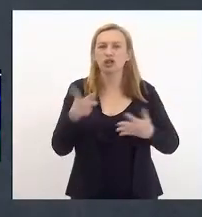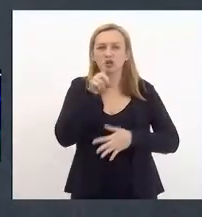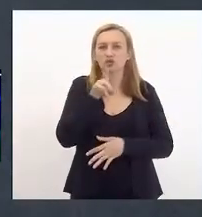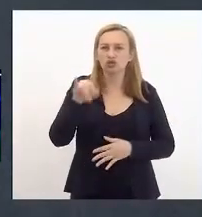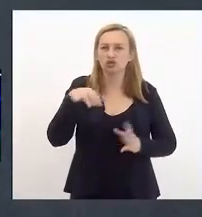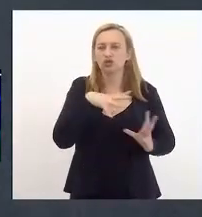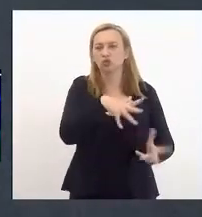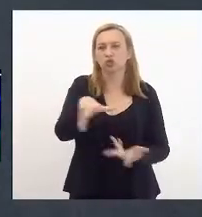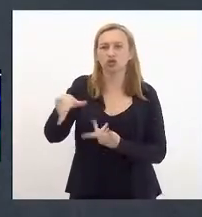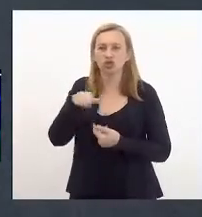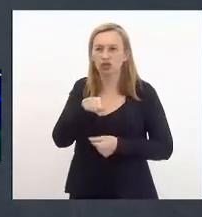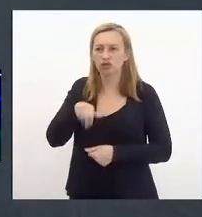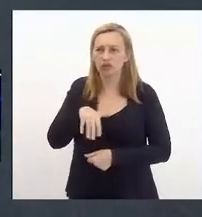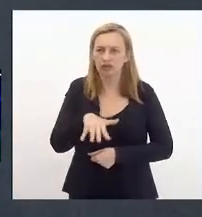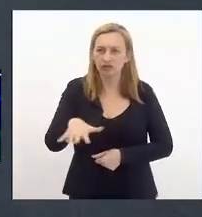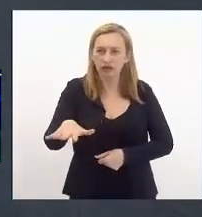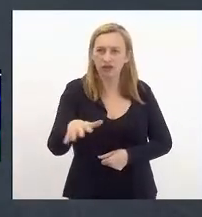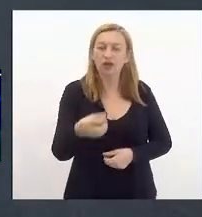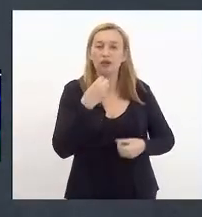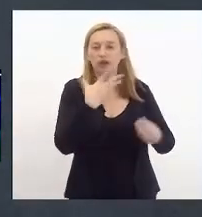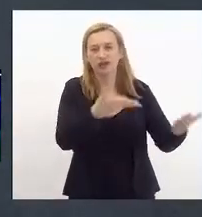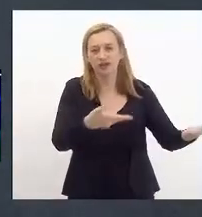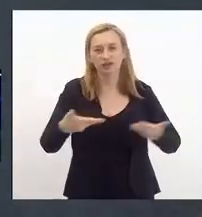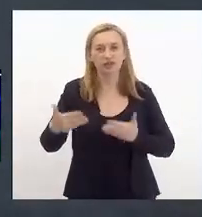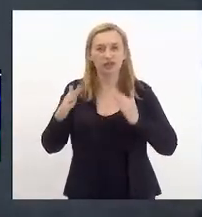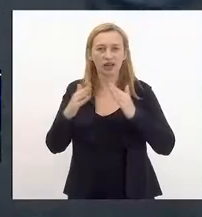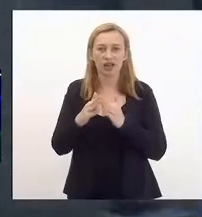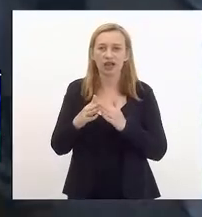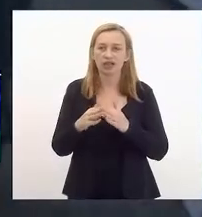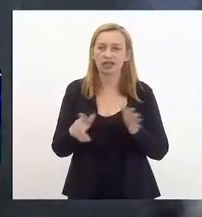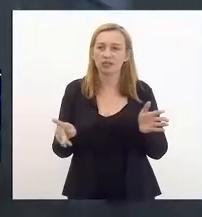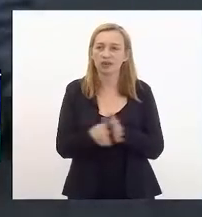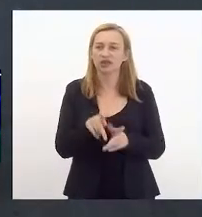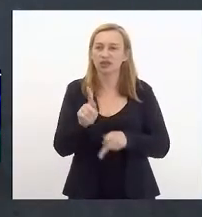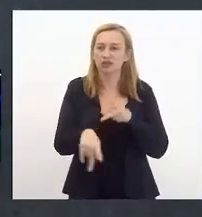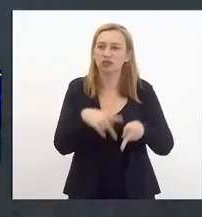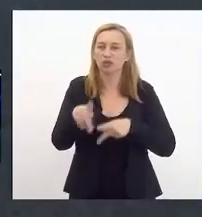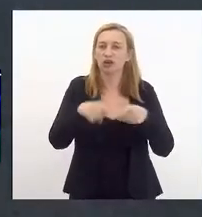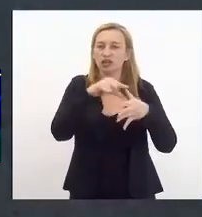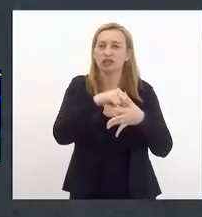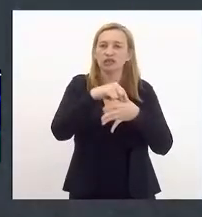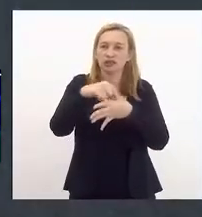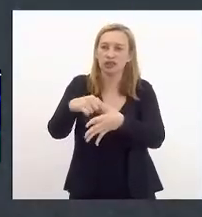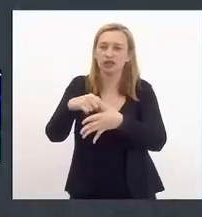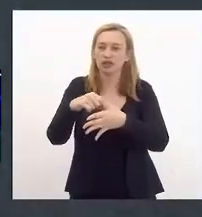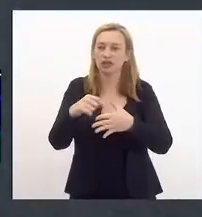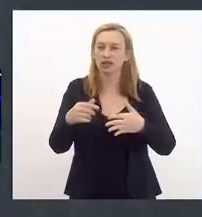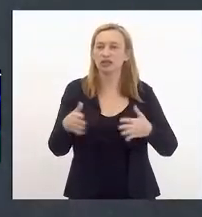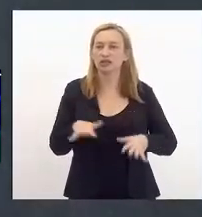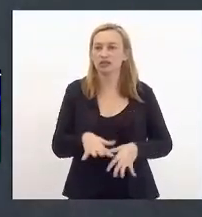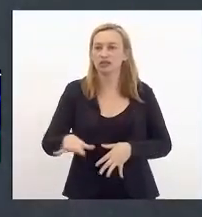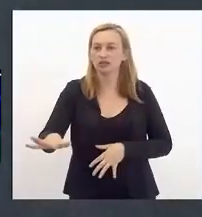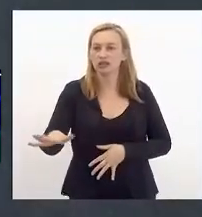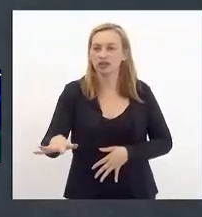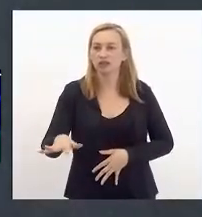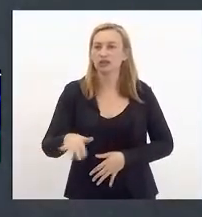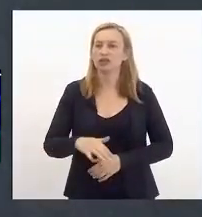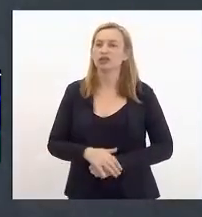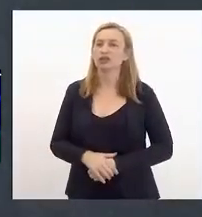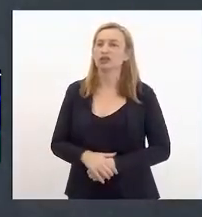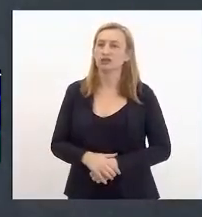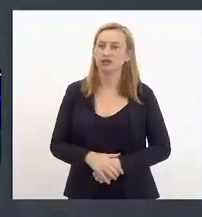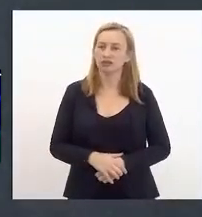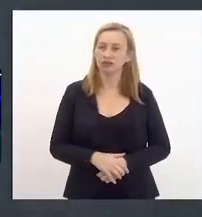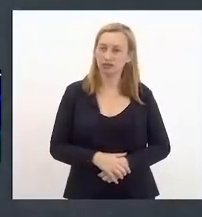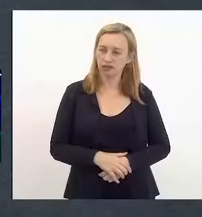Mundial das Favelas, bem-vindo à Casa do Povo, lideranças comunitárias, favelados e faveladas